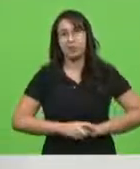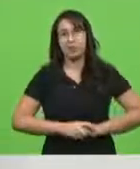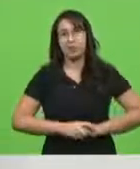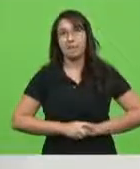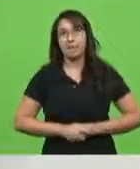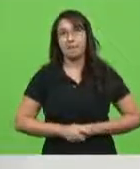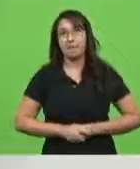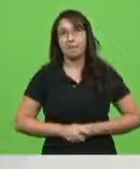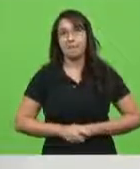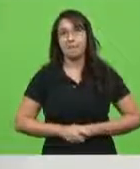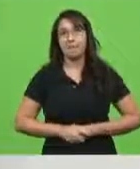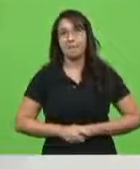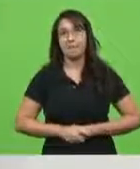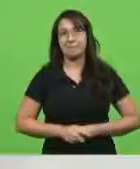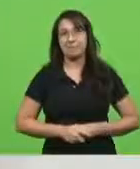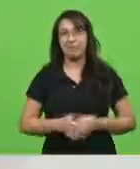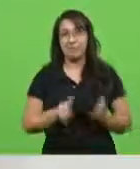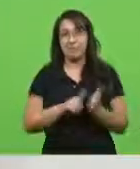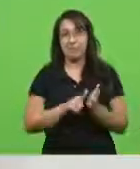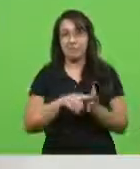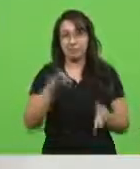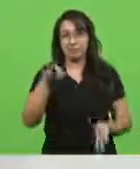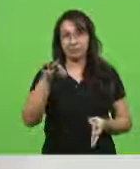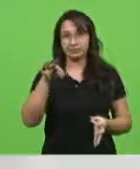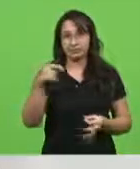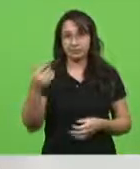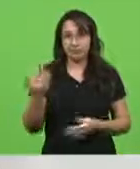Está aqui, pessoal do turismo.